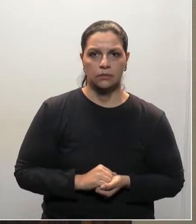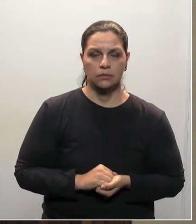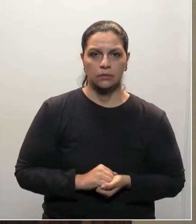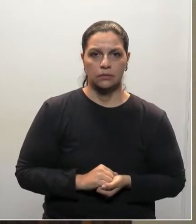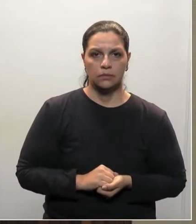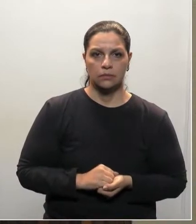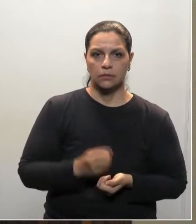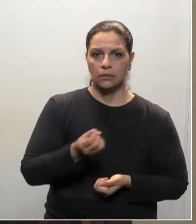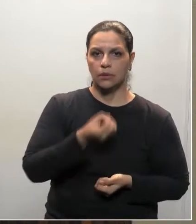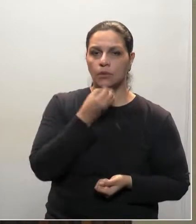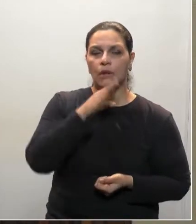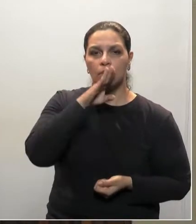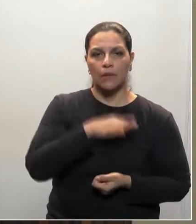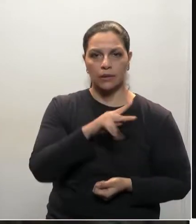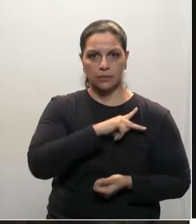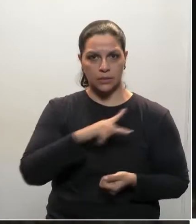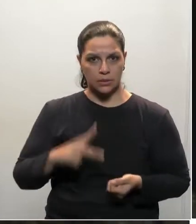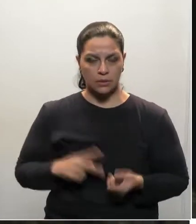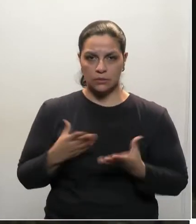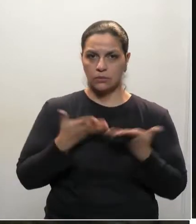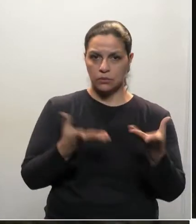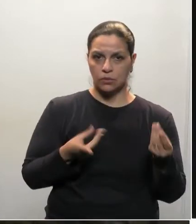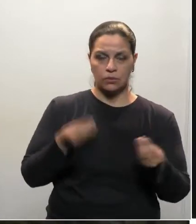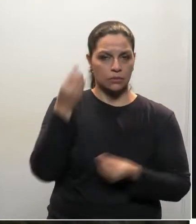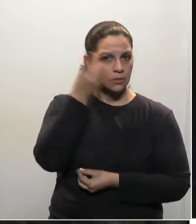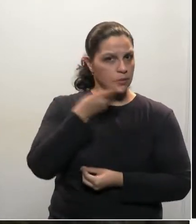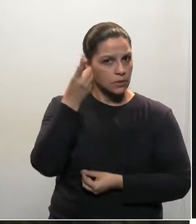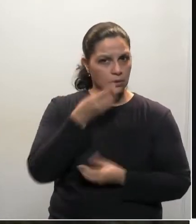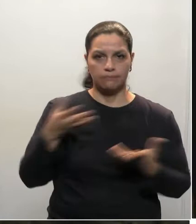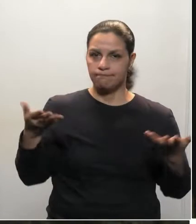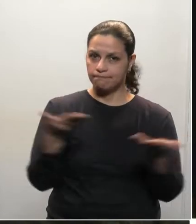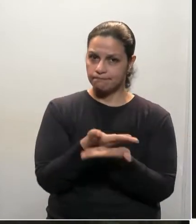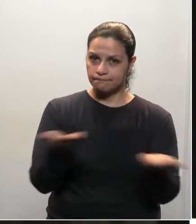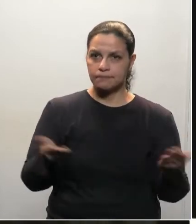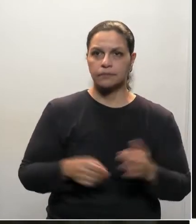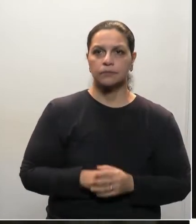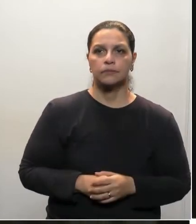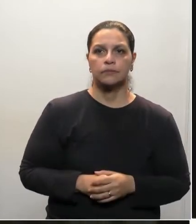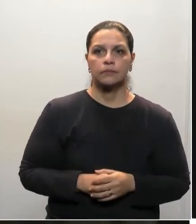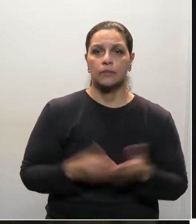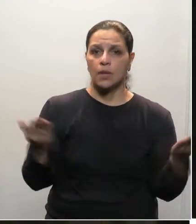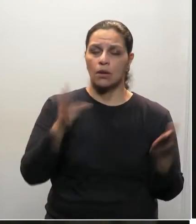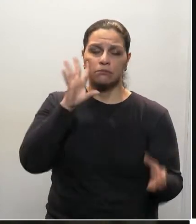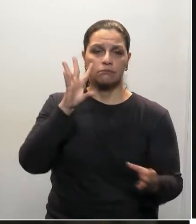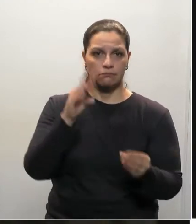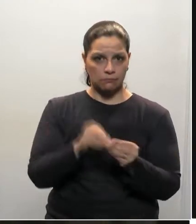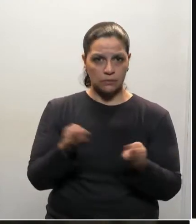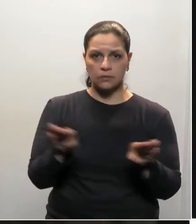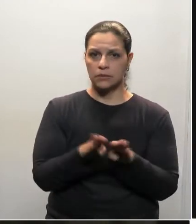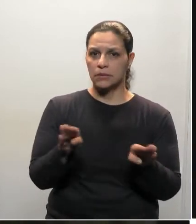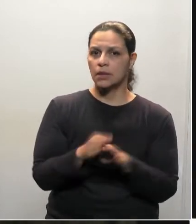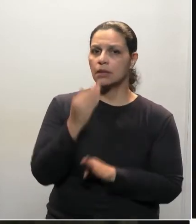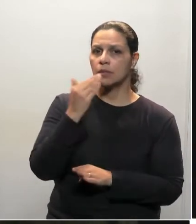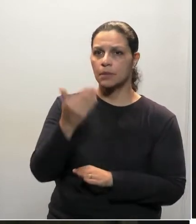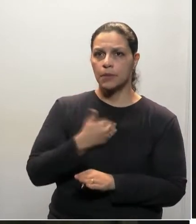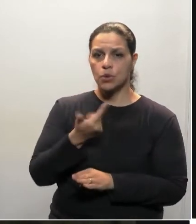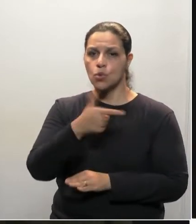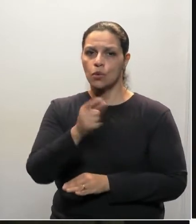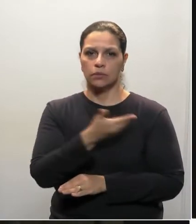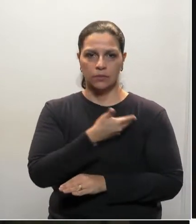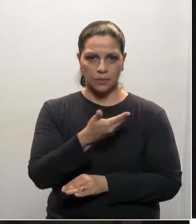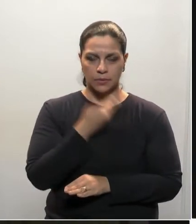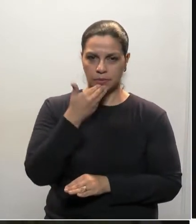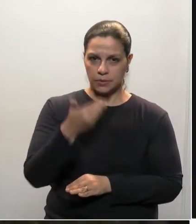Boa tarde, senhor presidente, boa tarde, senhores deputados e senhoras deputadas. Eu vou ser breve aqui a pedido dos demais